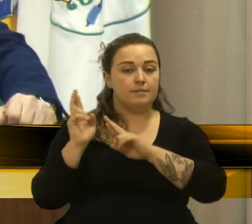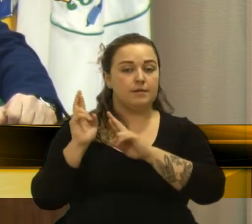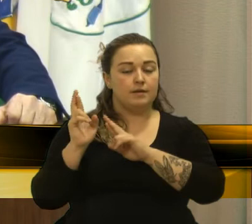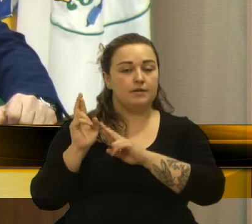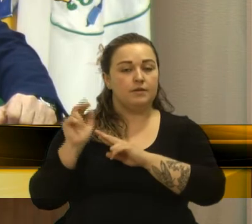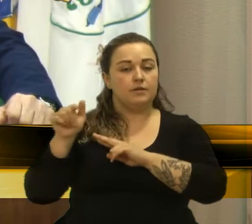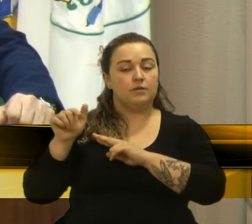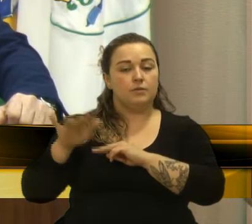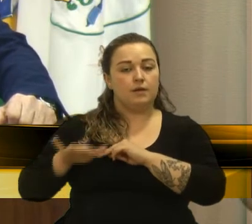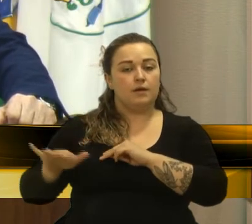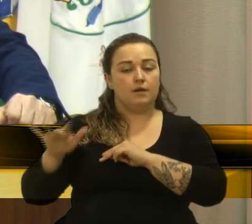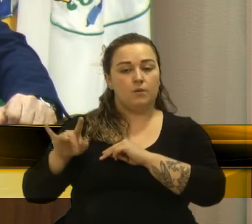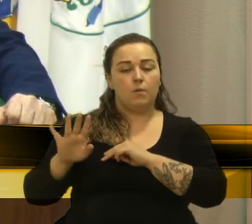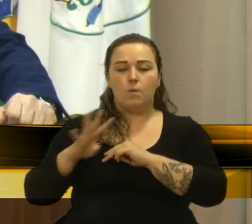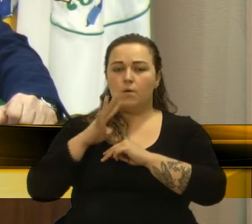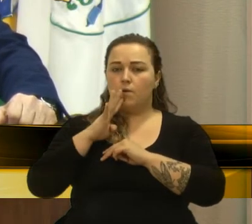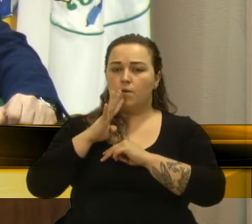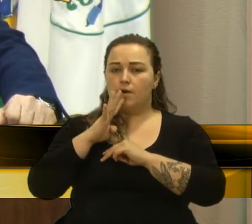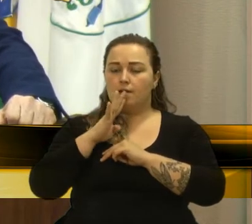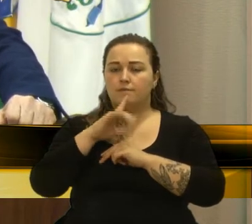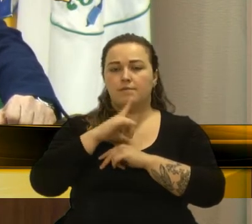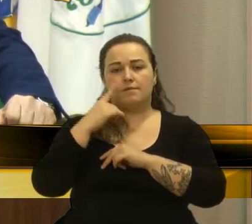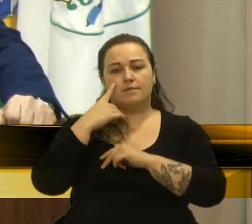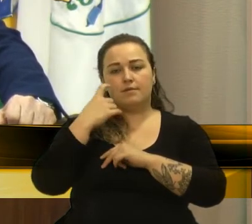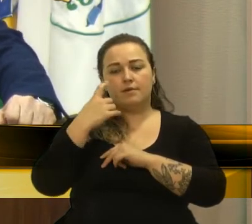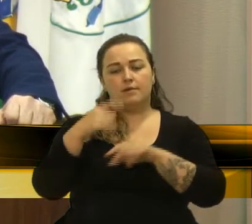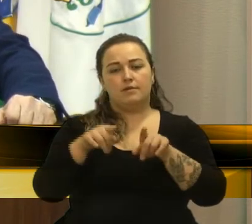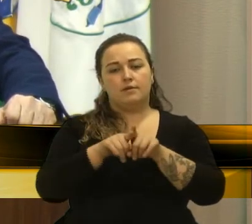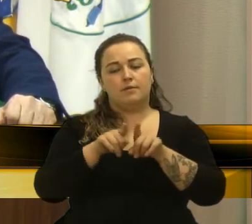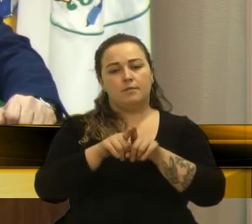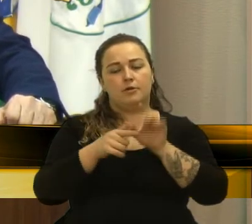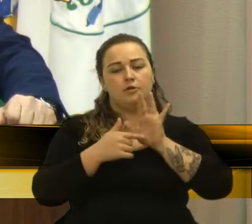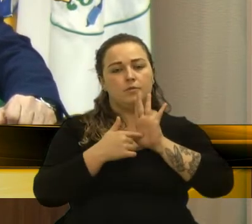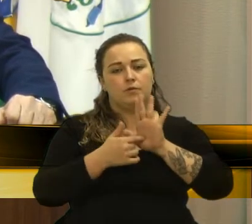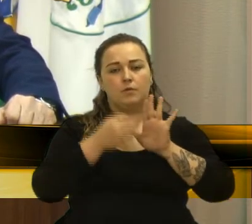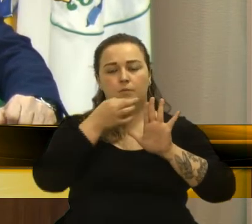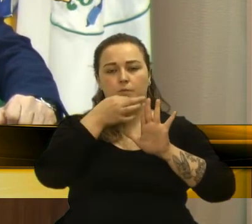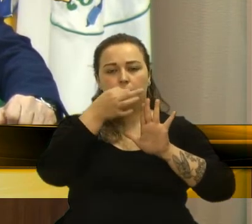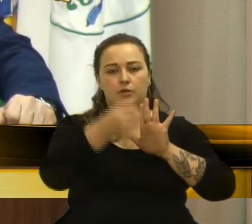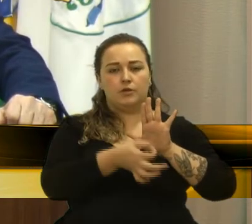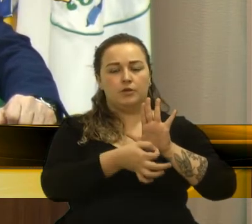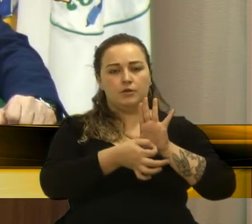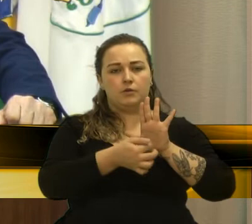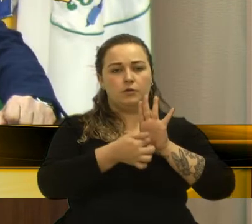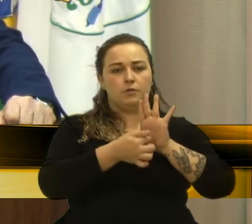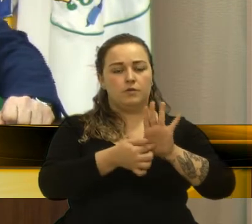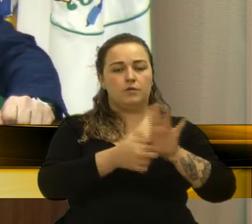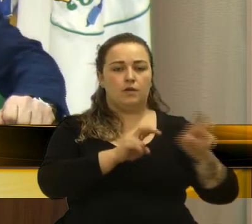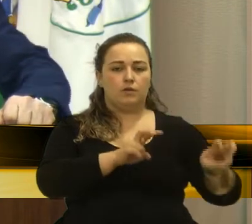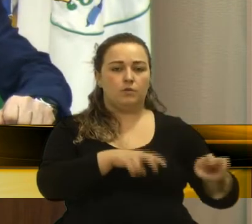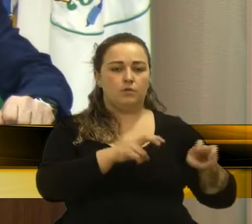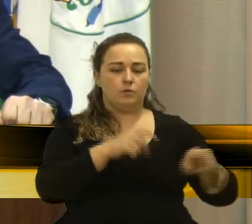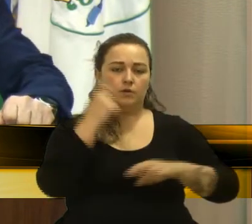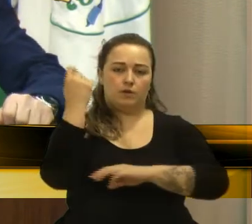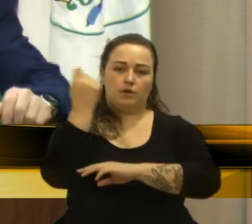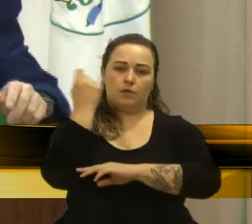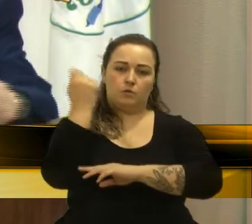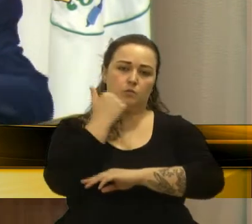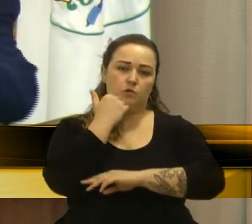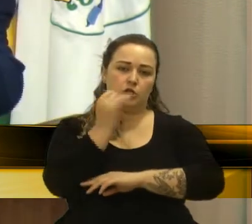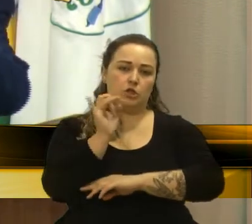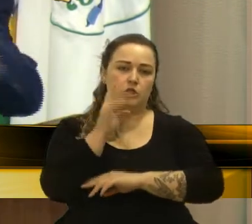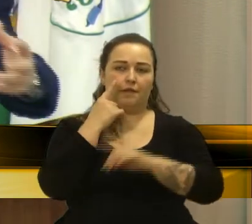é do ramo, conhece e tem interesse de oferecer essa alternativa para a agricultura gaúcha, porque não adianta nós só ficar